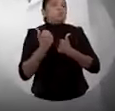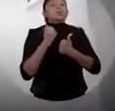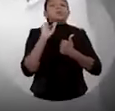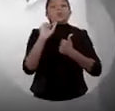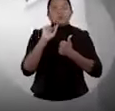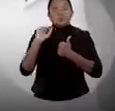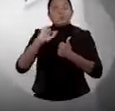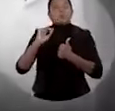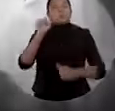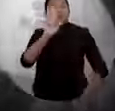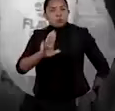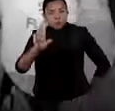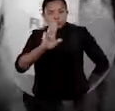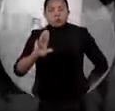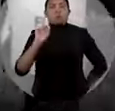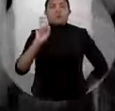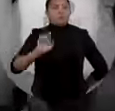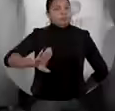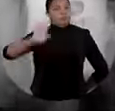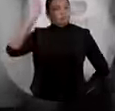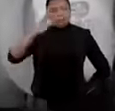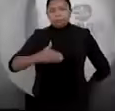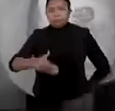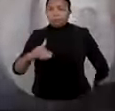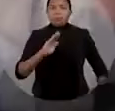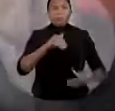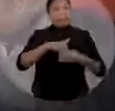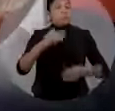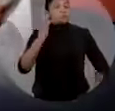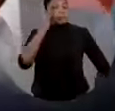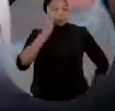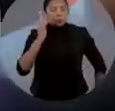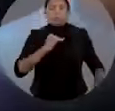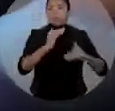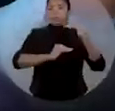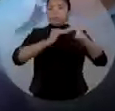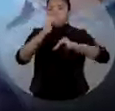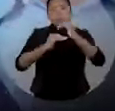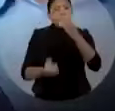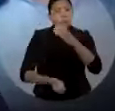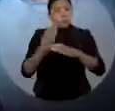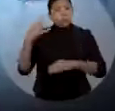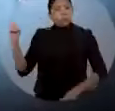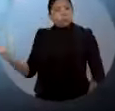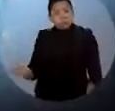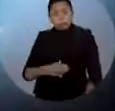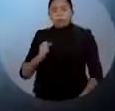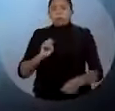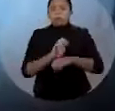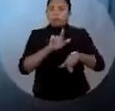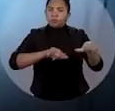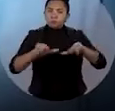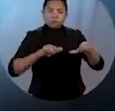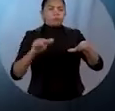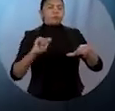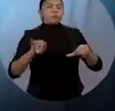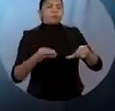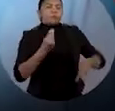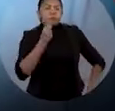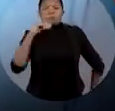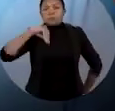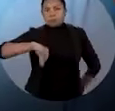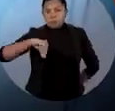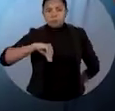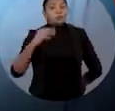Flávio Dino, Brandão é candidato à reeleição para o Maranhão avançar ainda mais, criando novas oportunidades de trabalho e renda